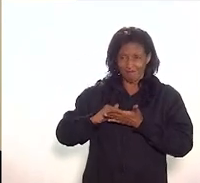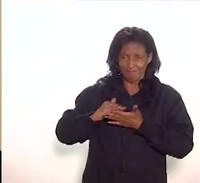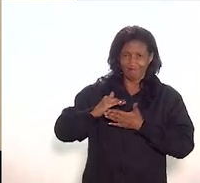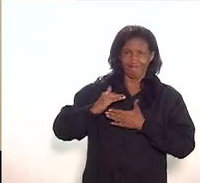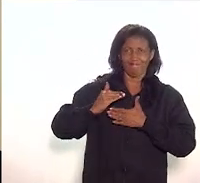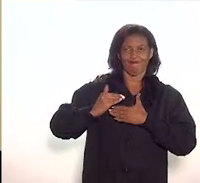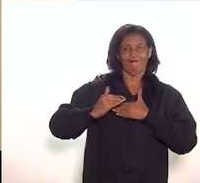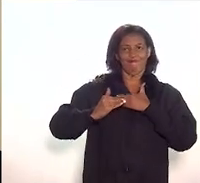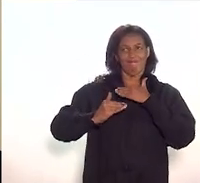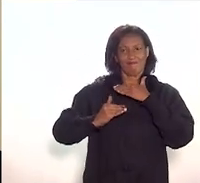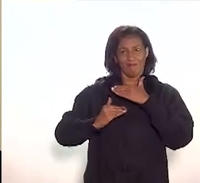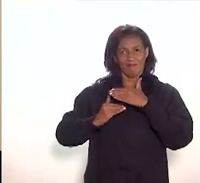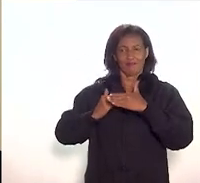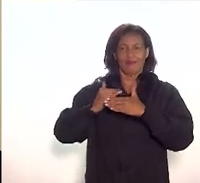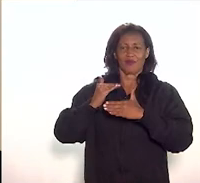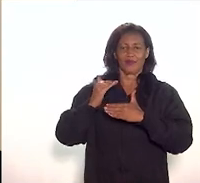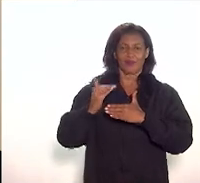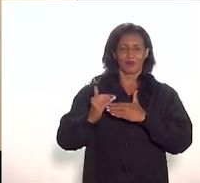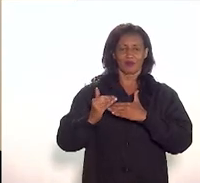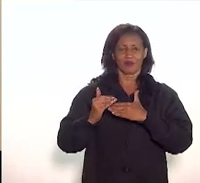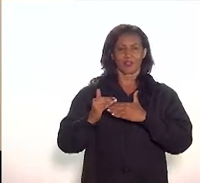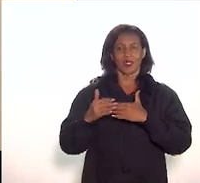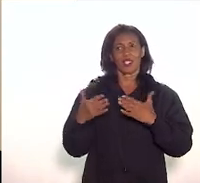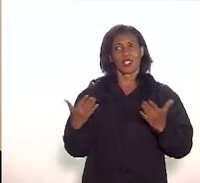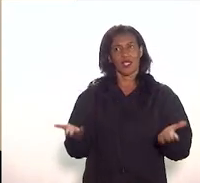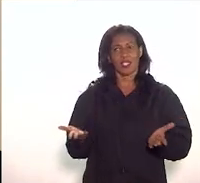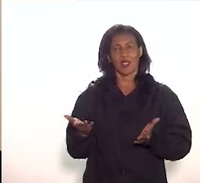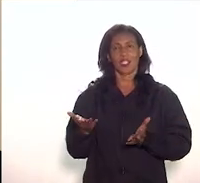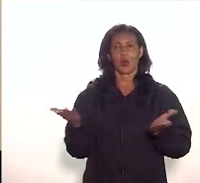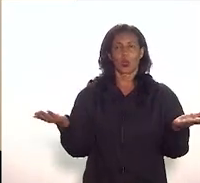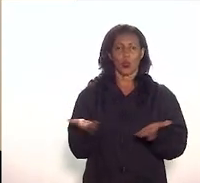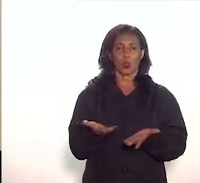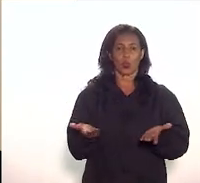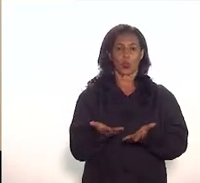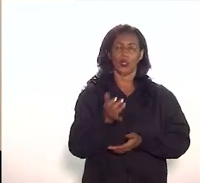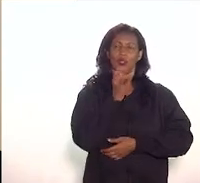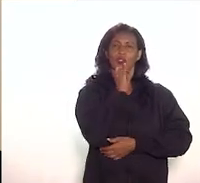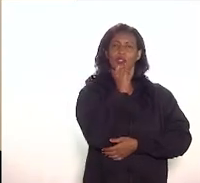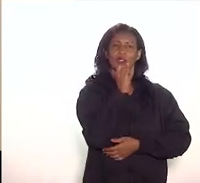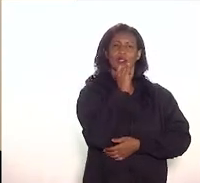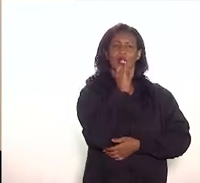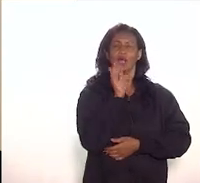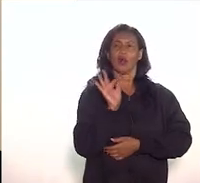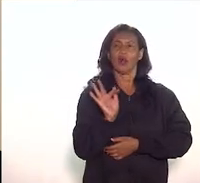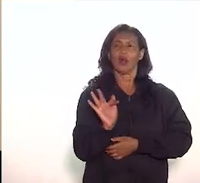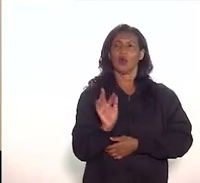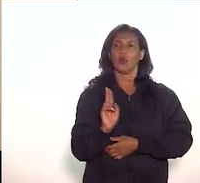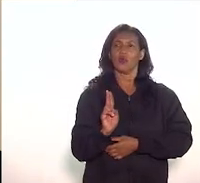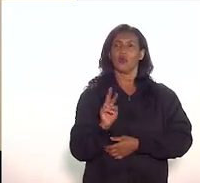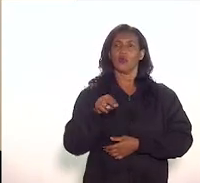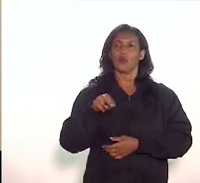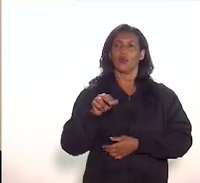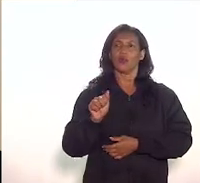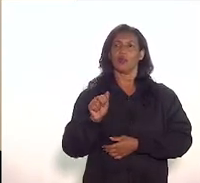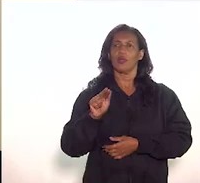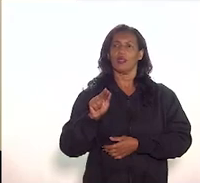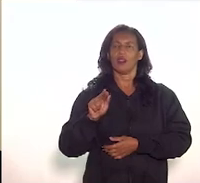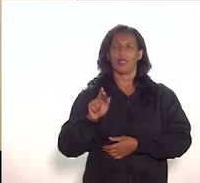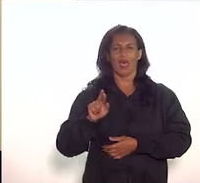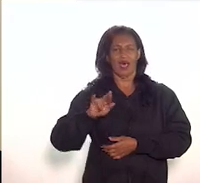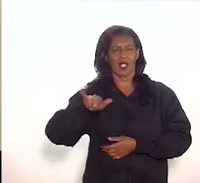e uma preocupação que me bate é claro hoje por exemplo a FUNARG enfrenta vários problemas